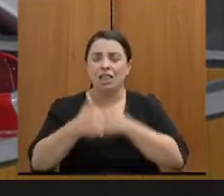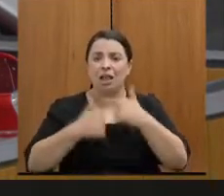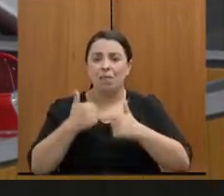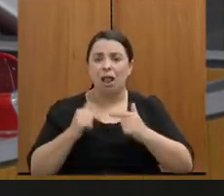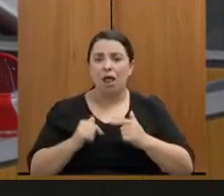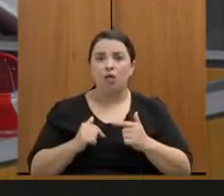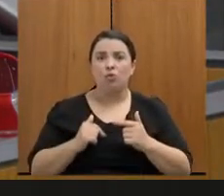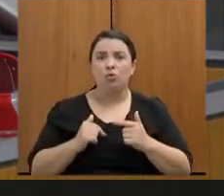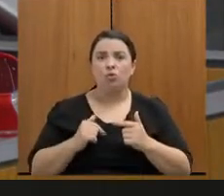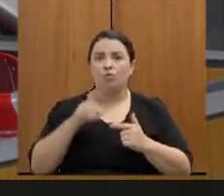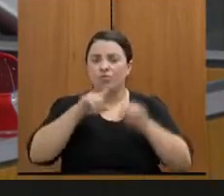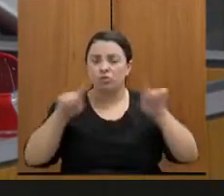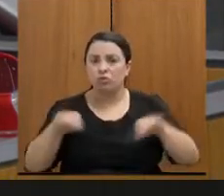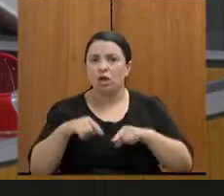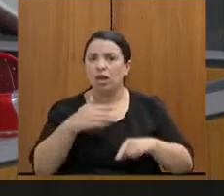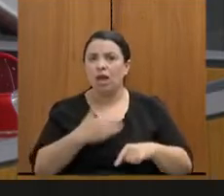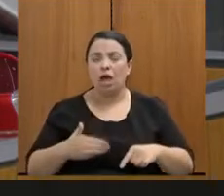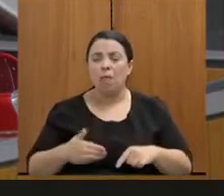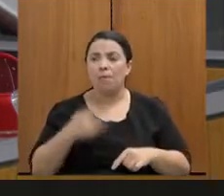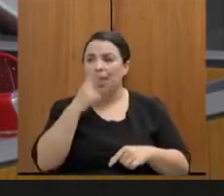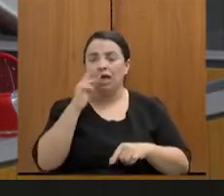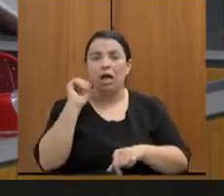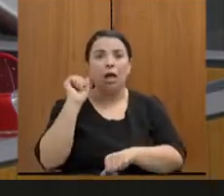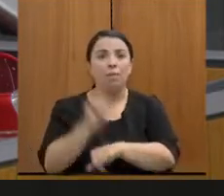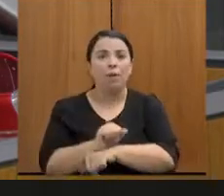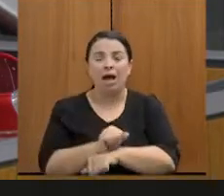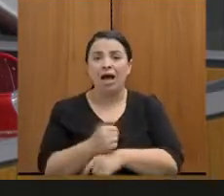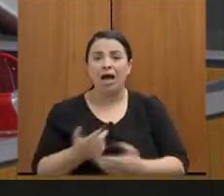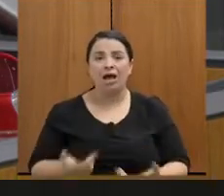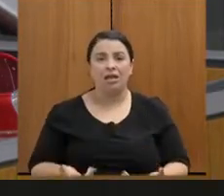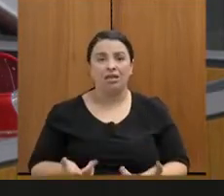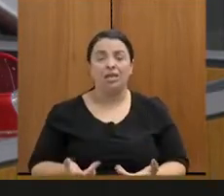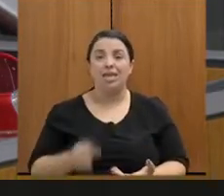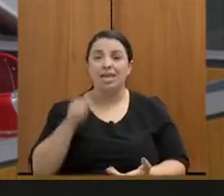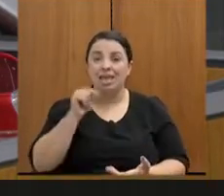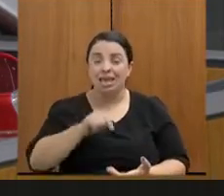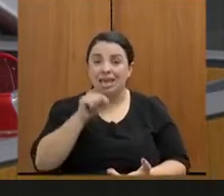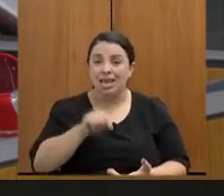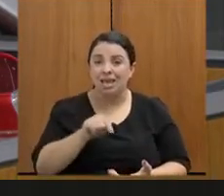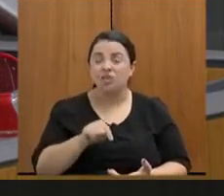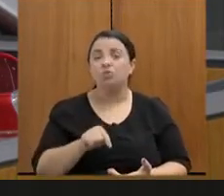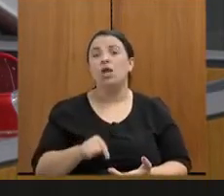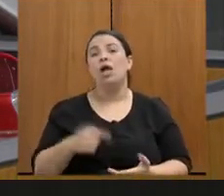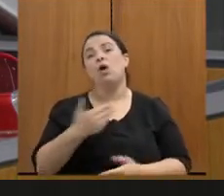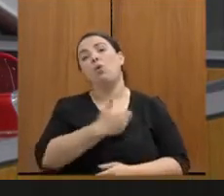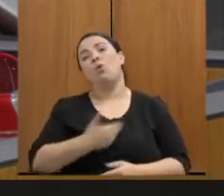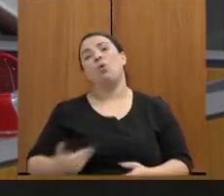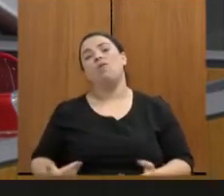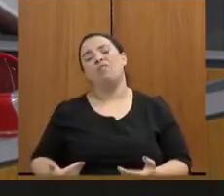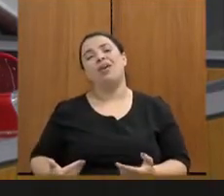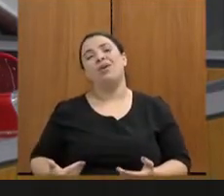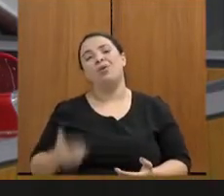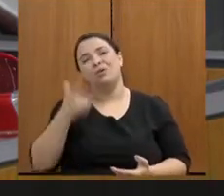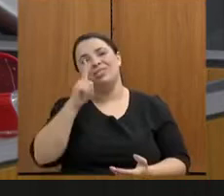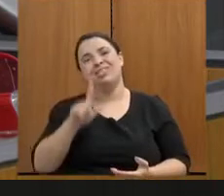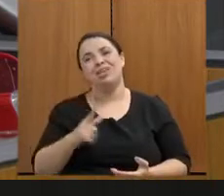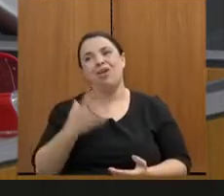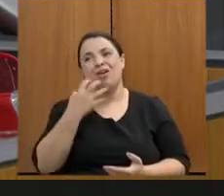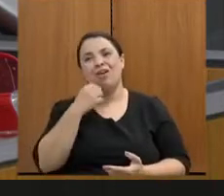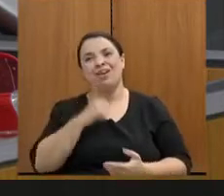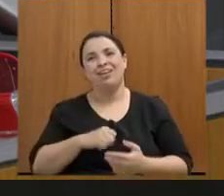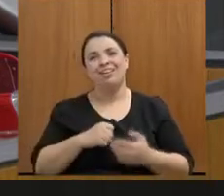que está direto com a população, que tem baixos salários. É nessa conta que o governo saiu de 66% e